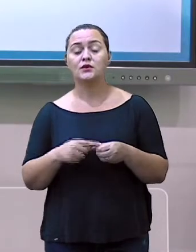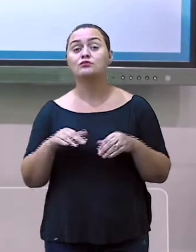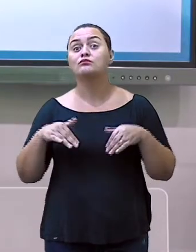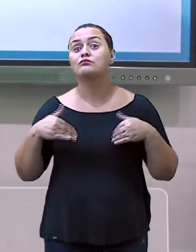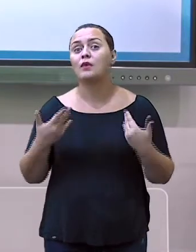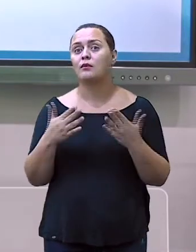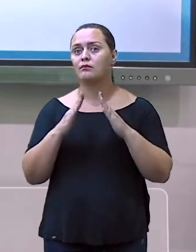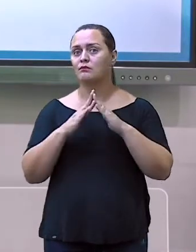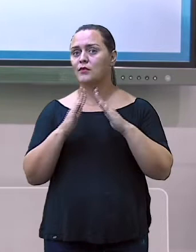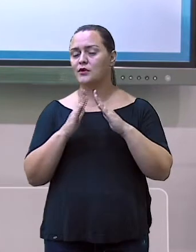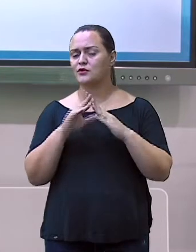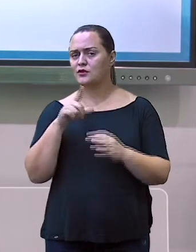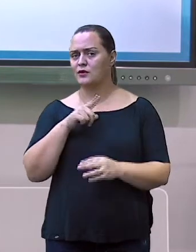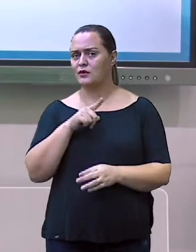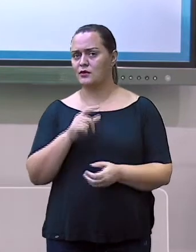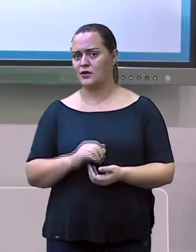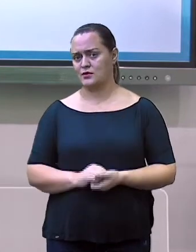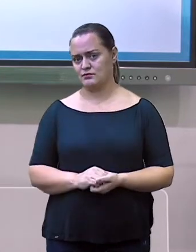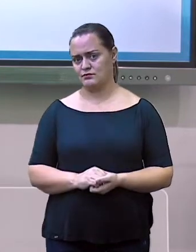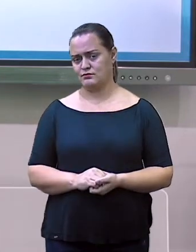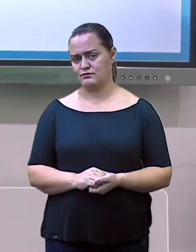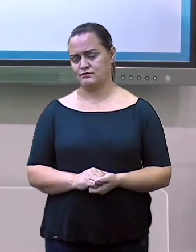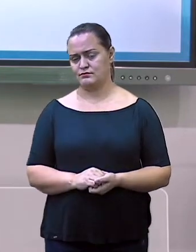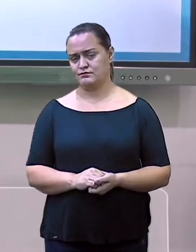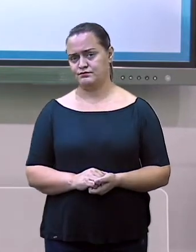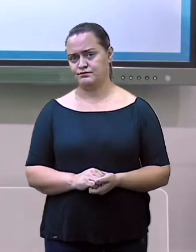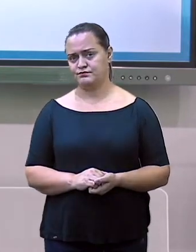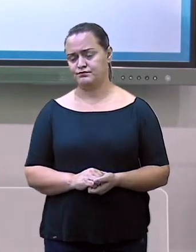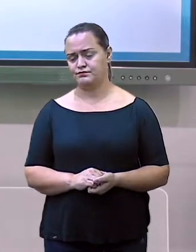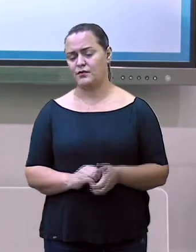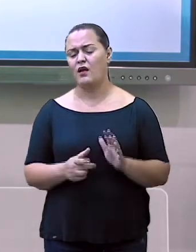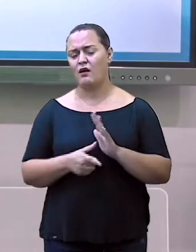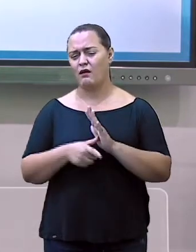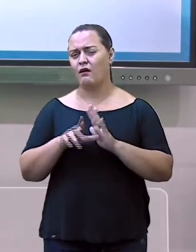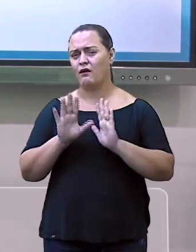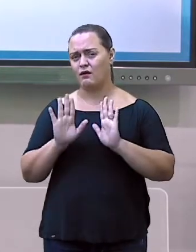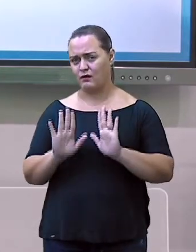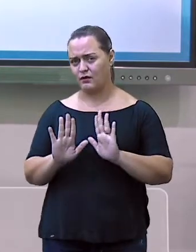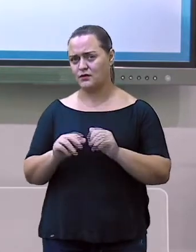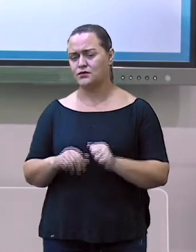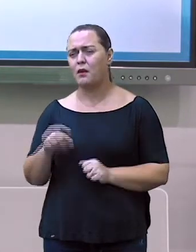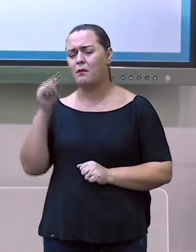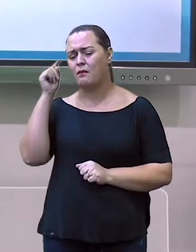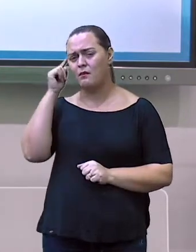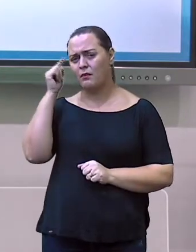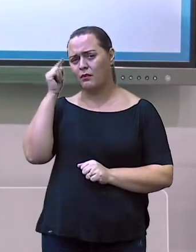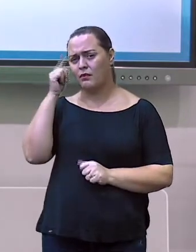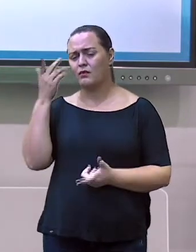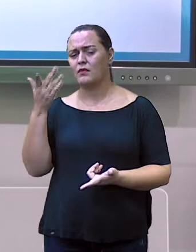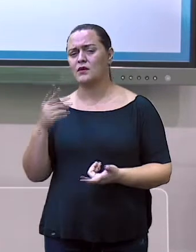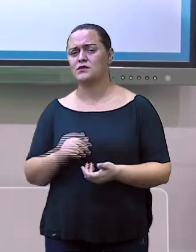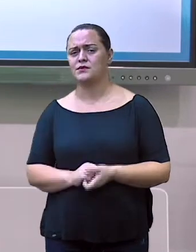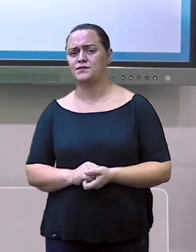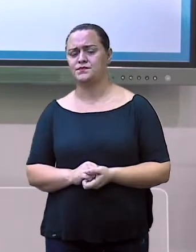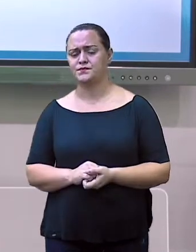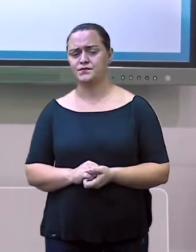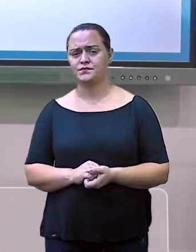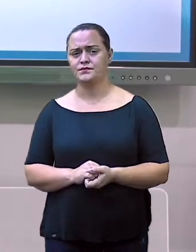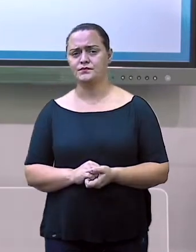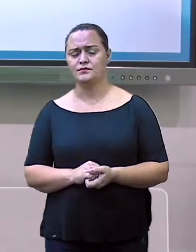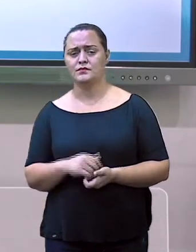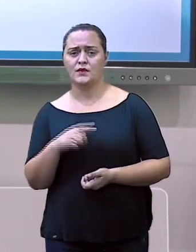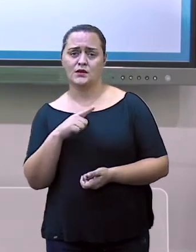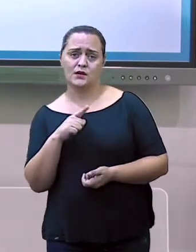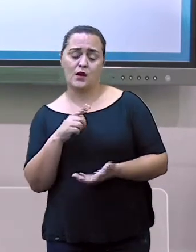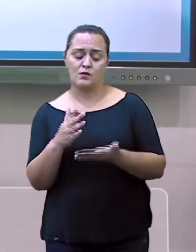antes, algo me trouxe uma reflexão. Nem todo mundo consegue